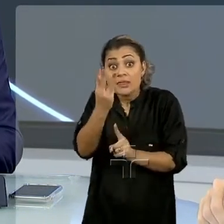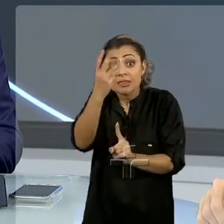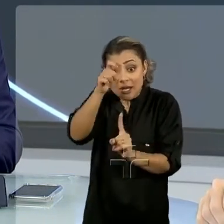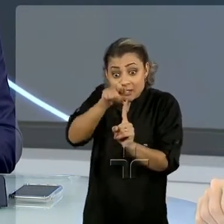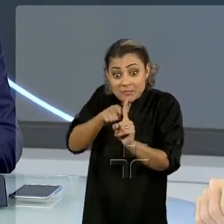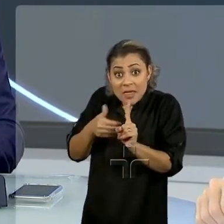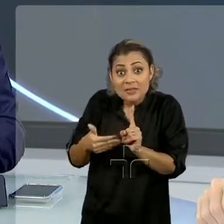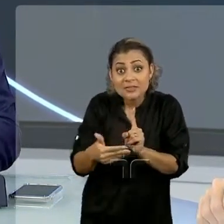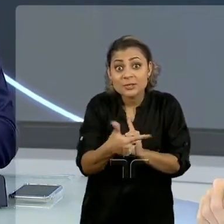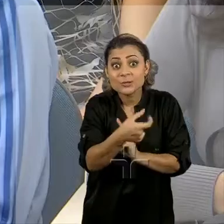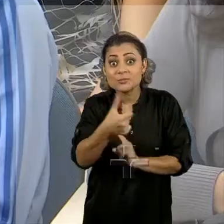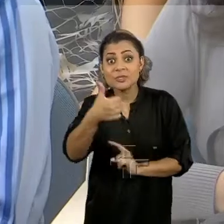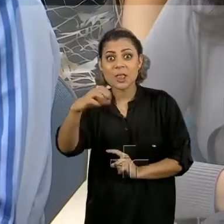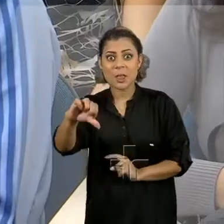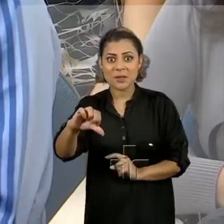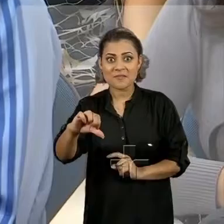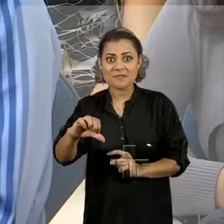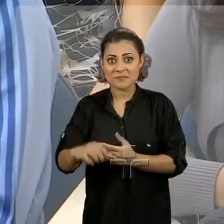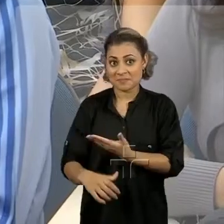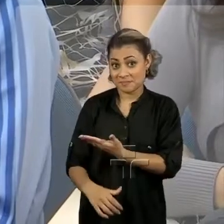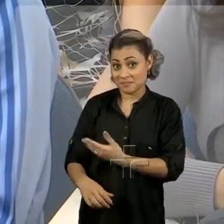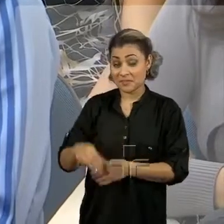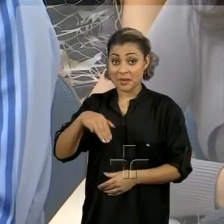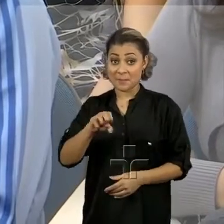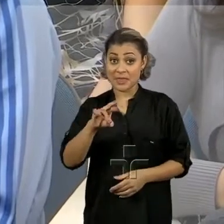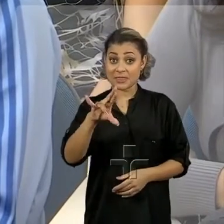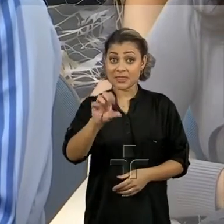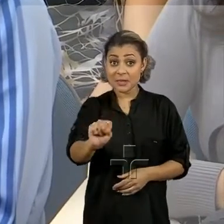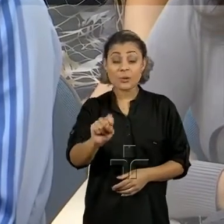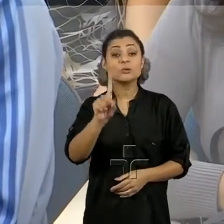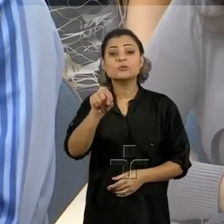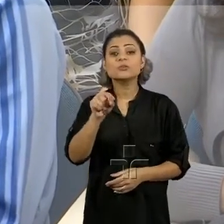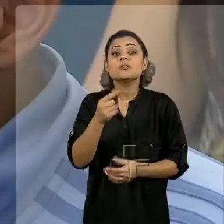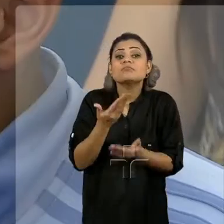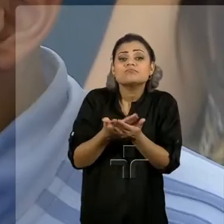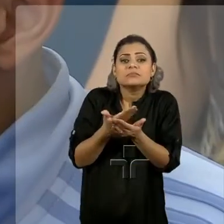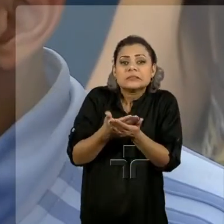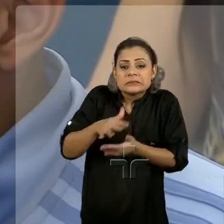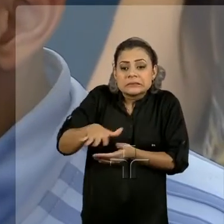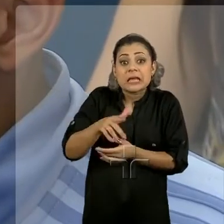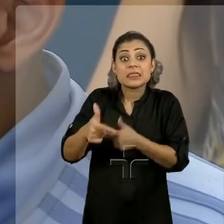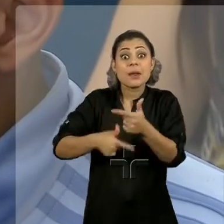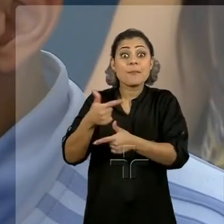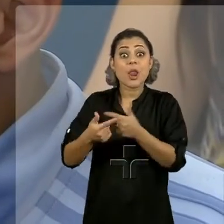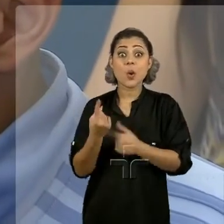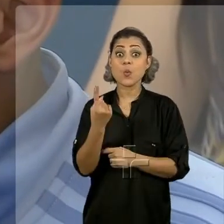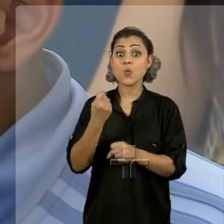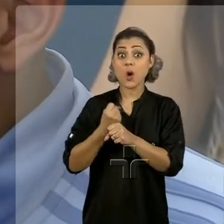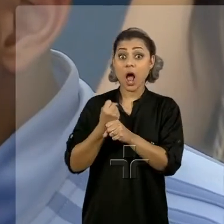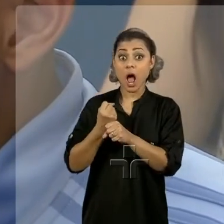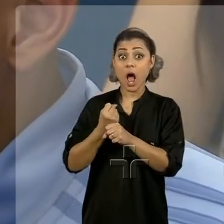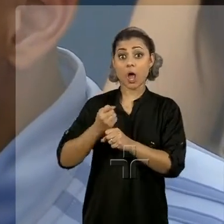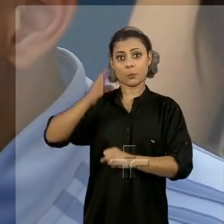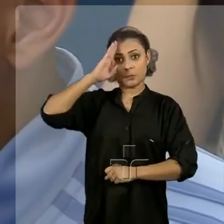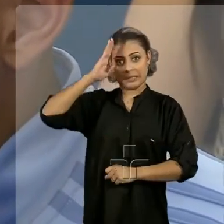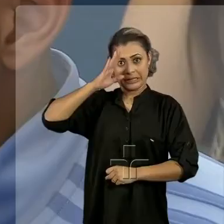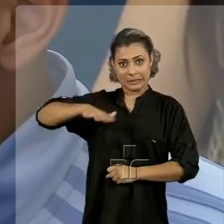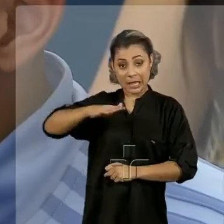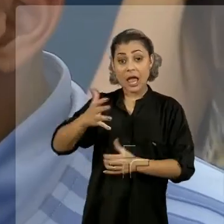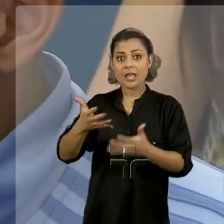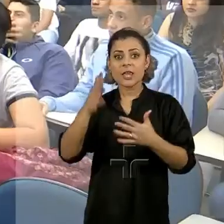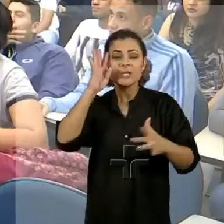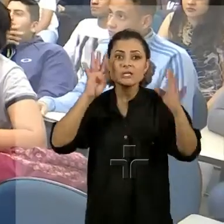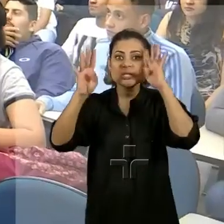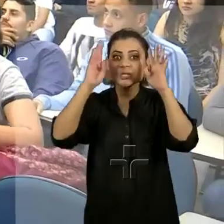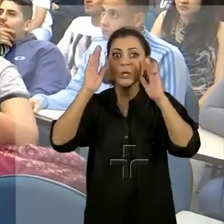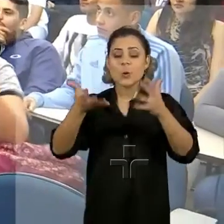meses de 2019. Matheus passou um ano no serviço militar. Ele sonha em entrar na escola de sargento das armas do